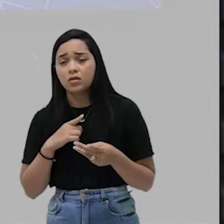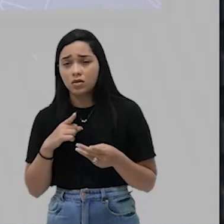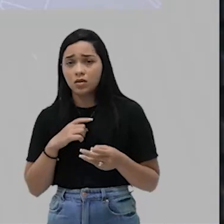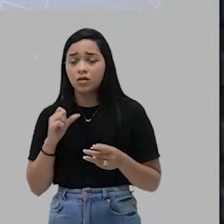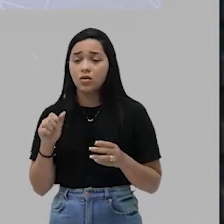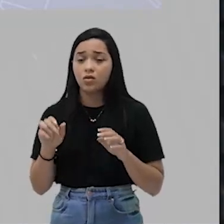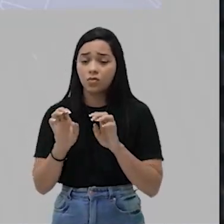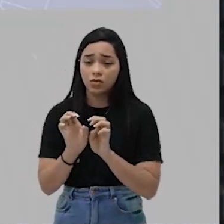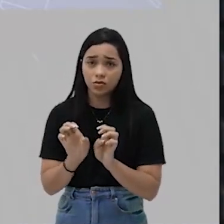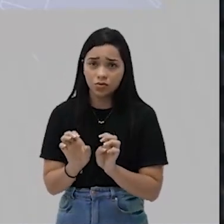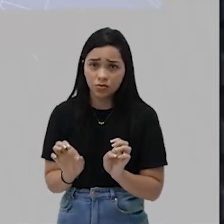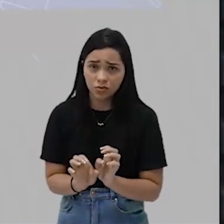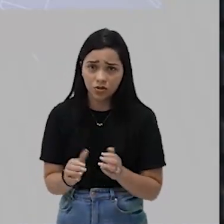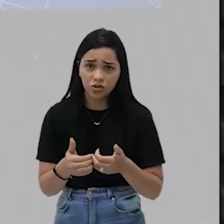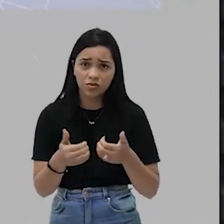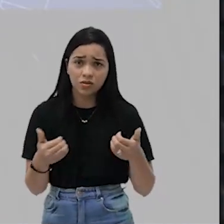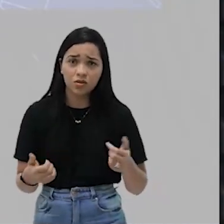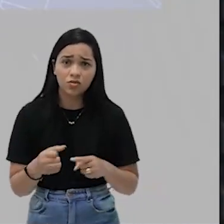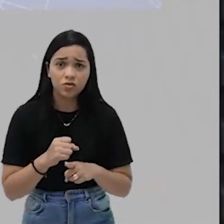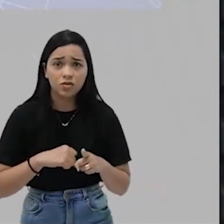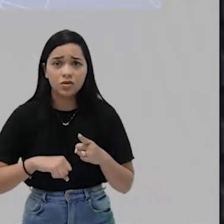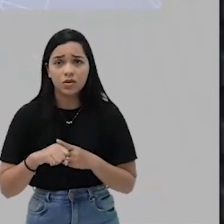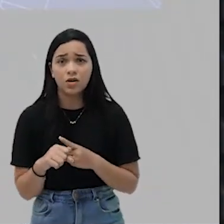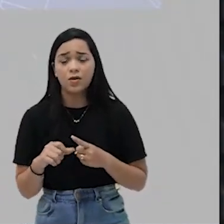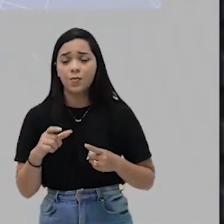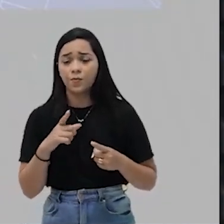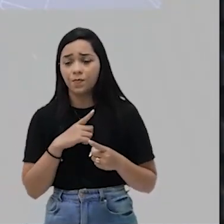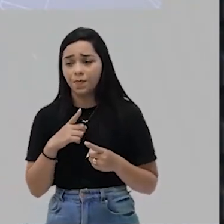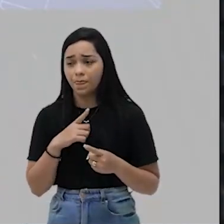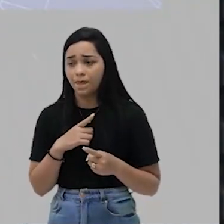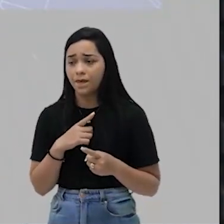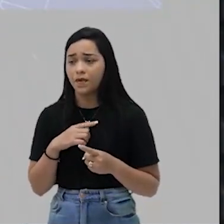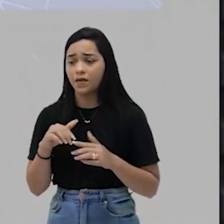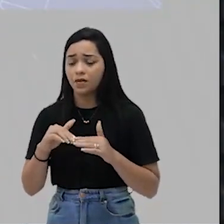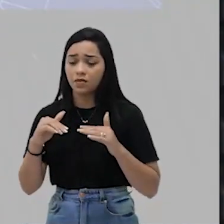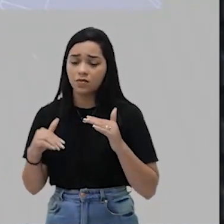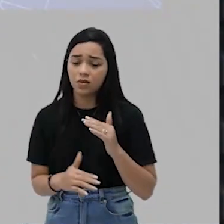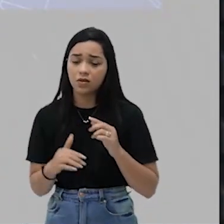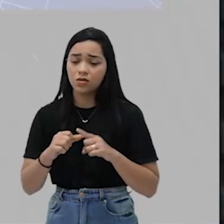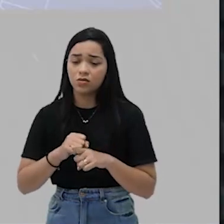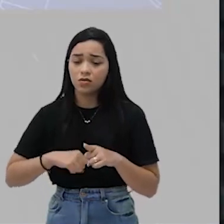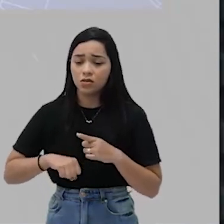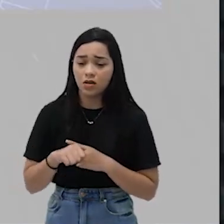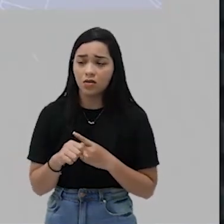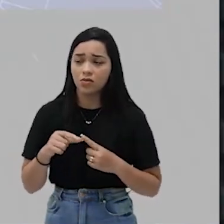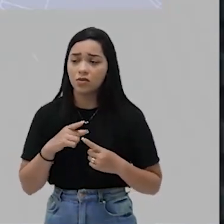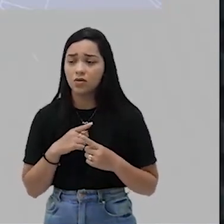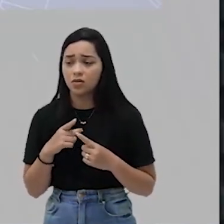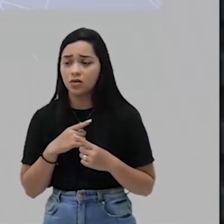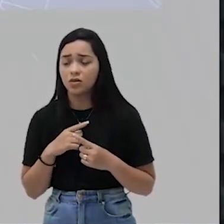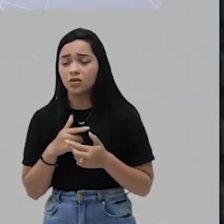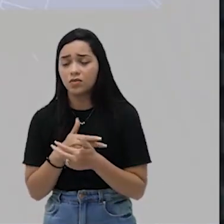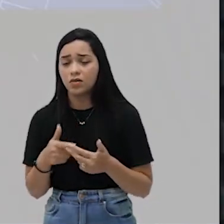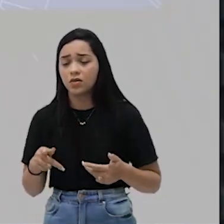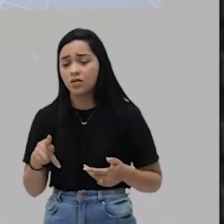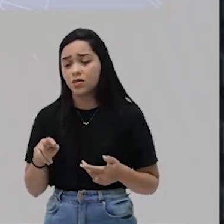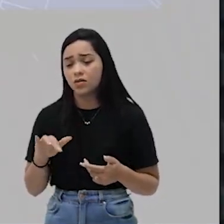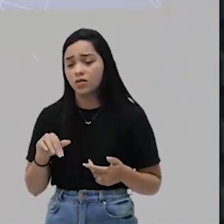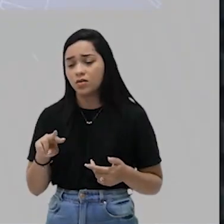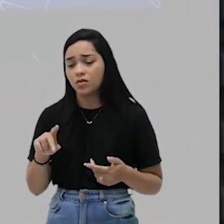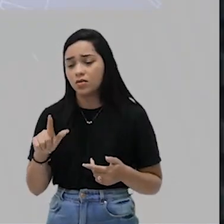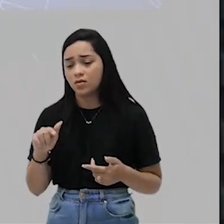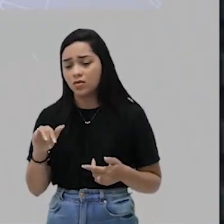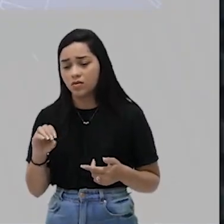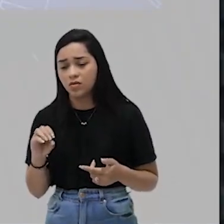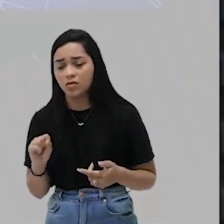estrutura de divisão social. Uma estrutura de desigualdade social. Uma estrutura de privilégios. Ou seja,